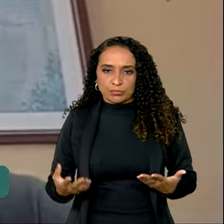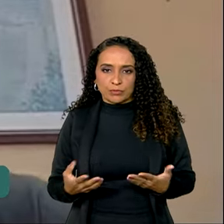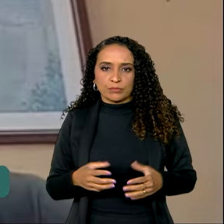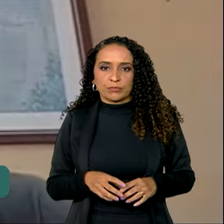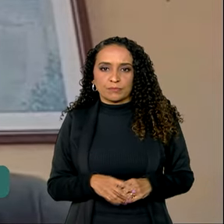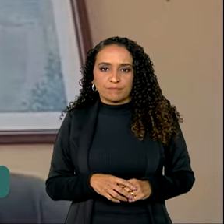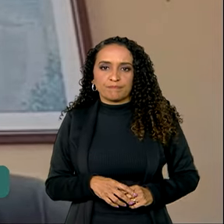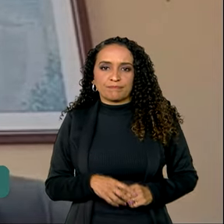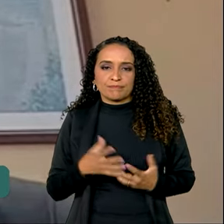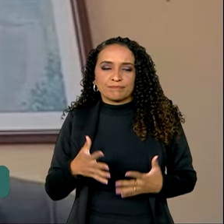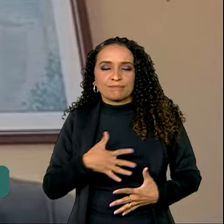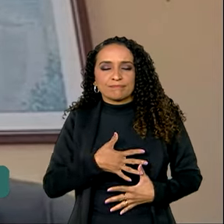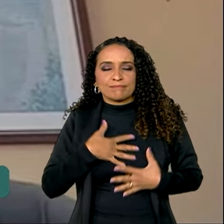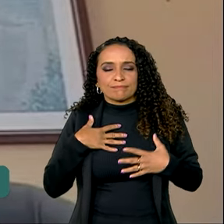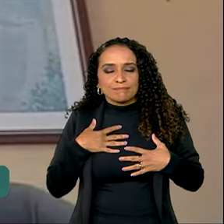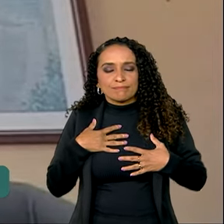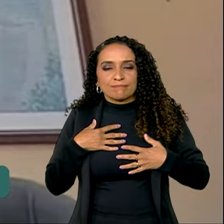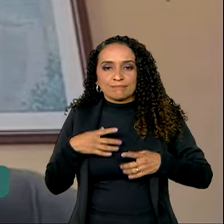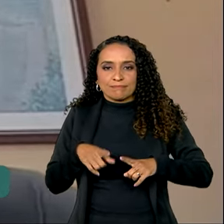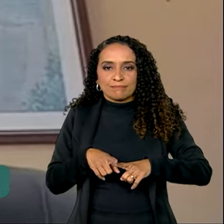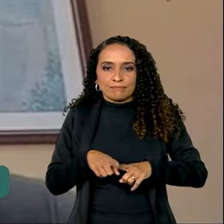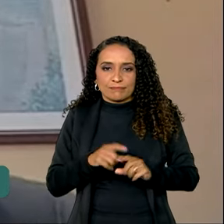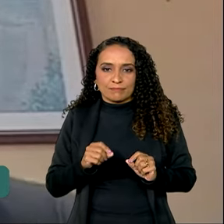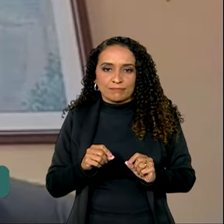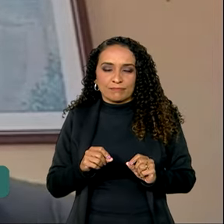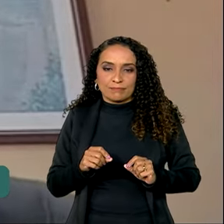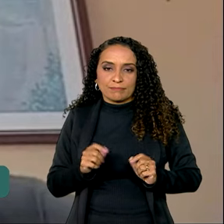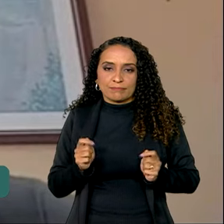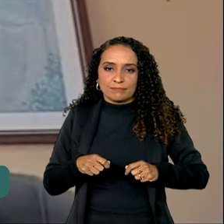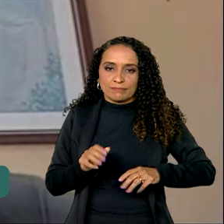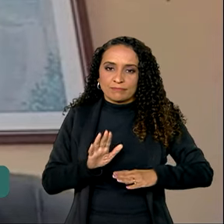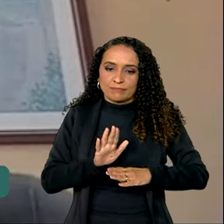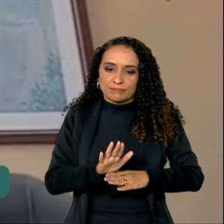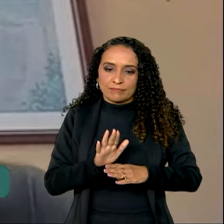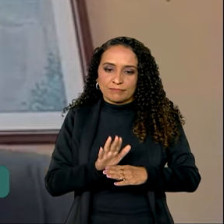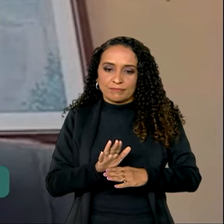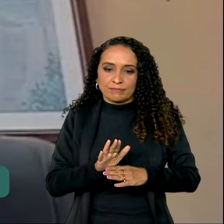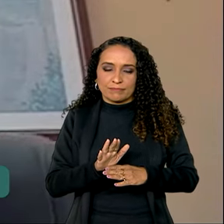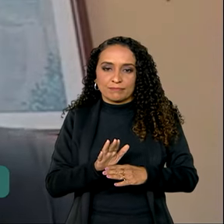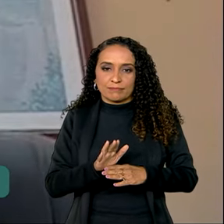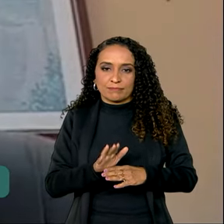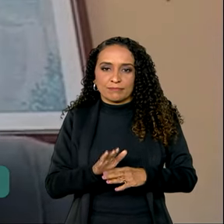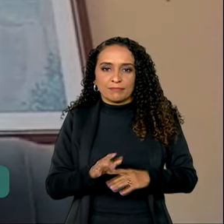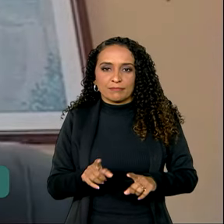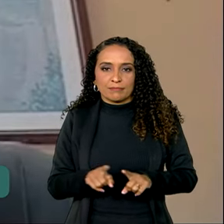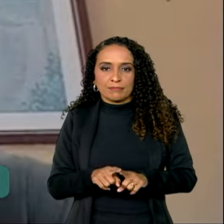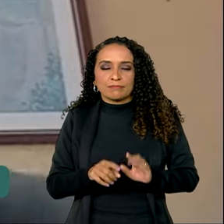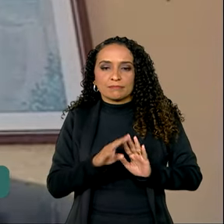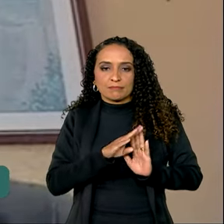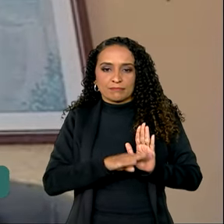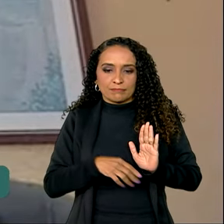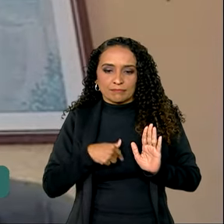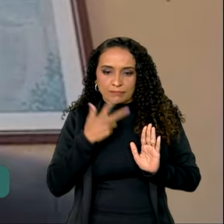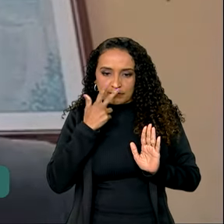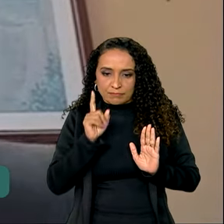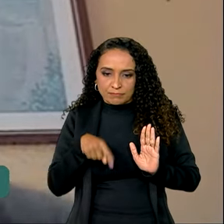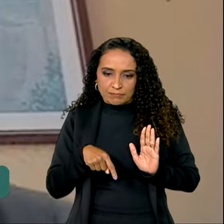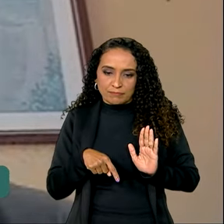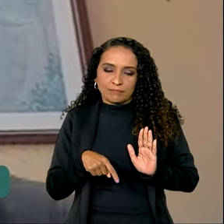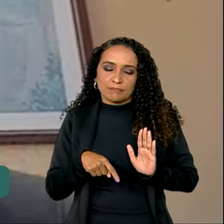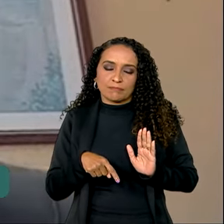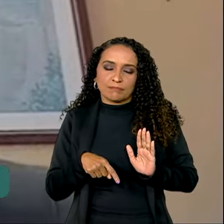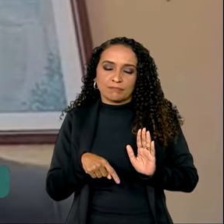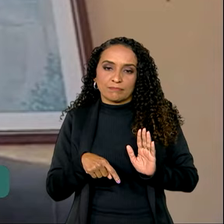é gratificante, de certa forma, a gente poder ajudar. E esse programa, que eu acho que é um programa